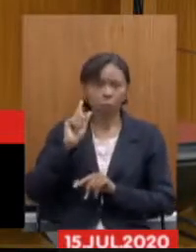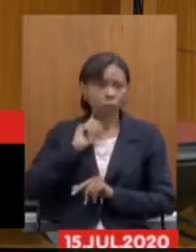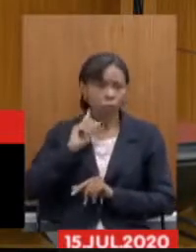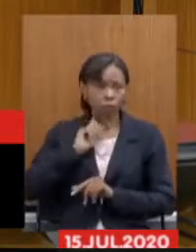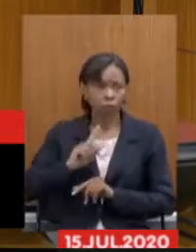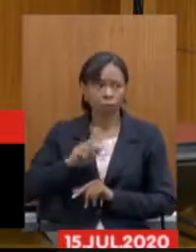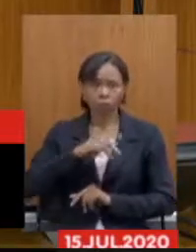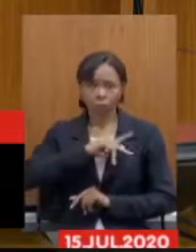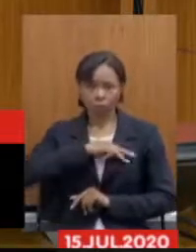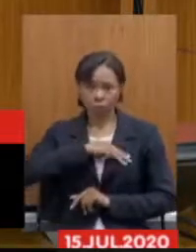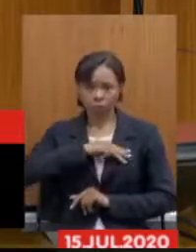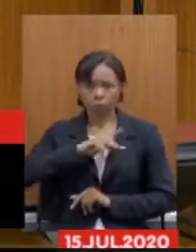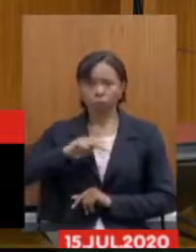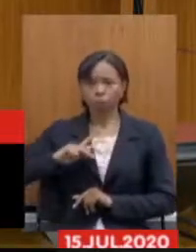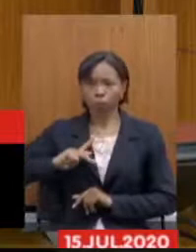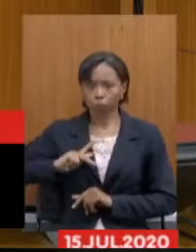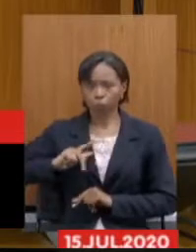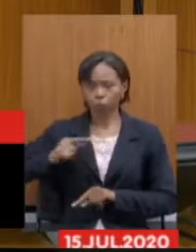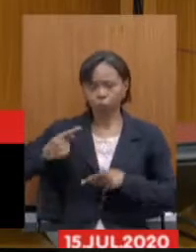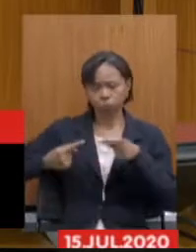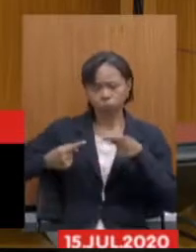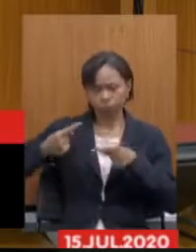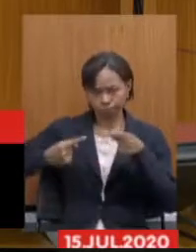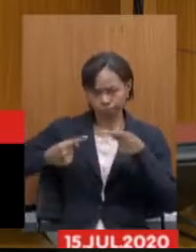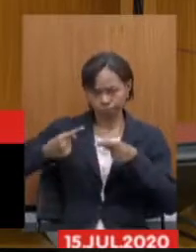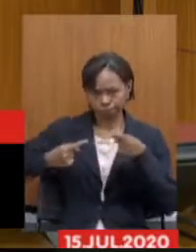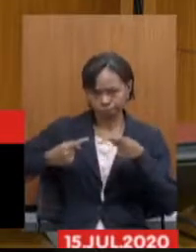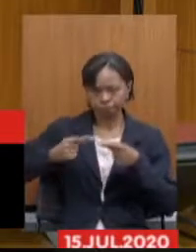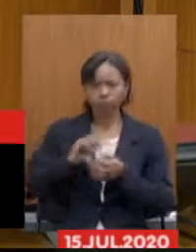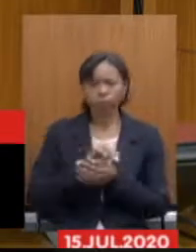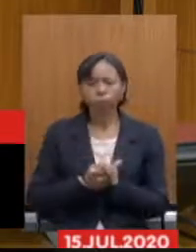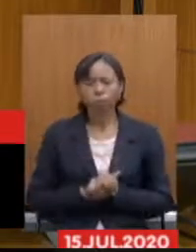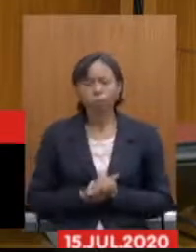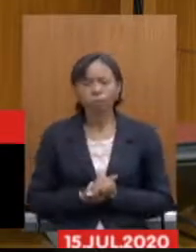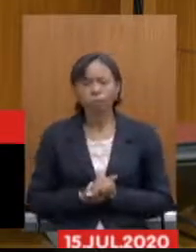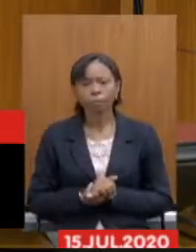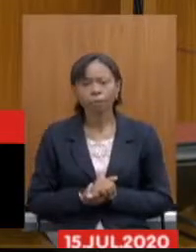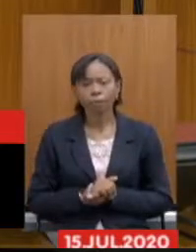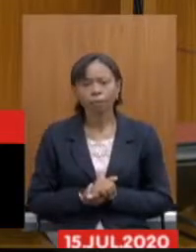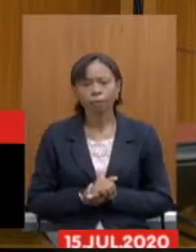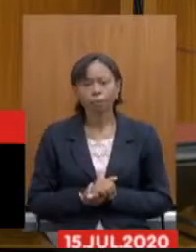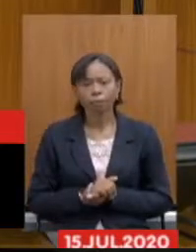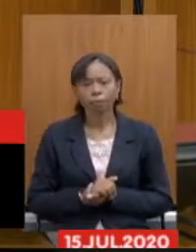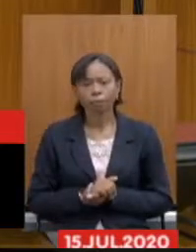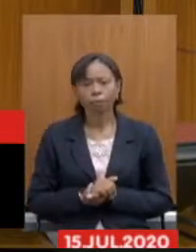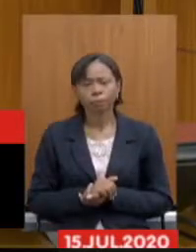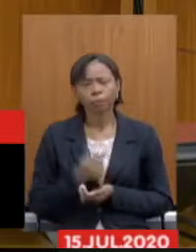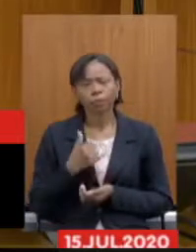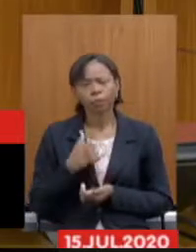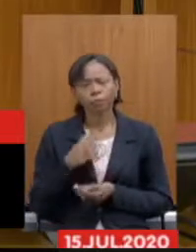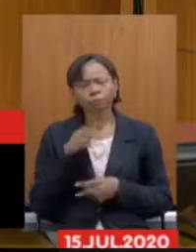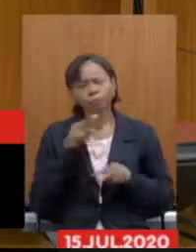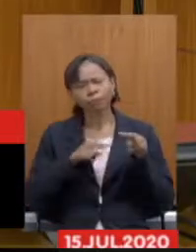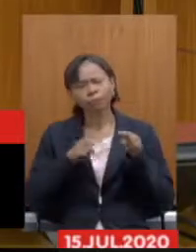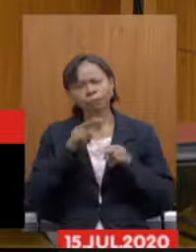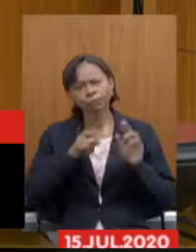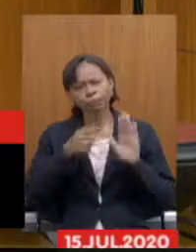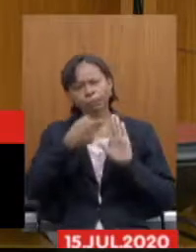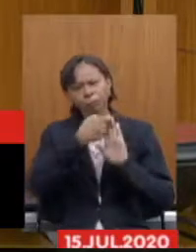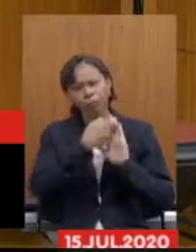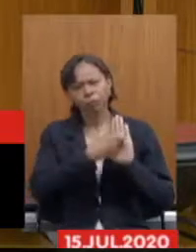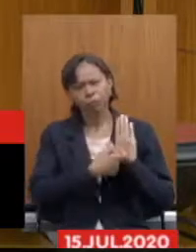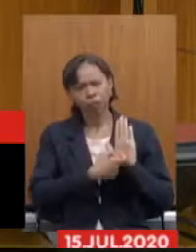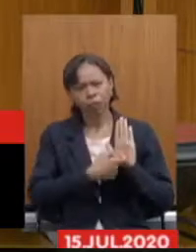Público para o debate. A mim me parece que, analisando esse texto, em comparativo com os